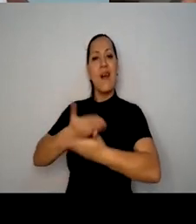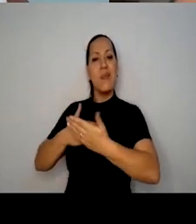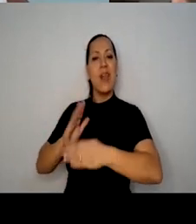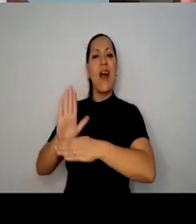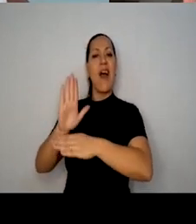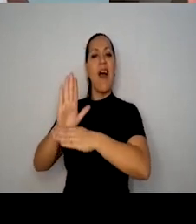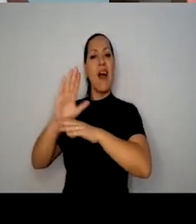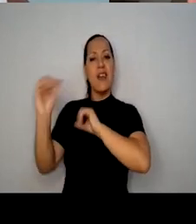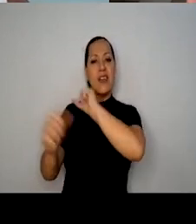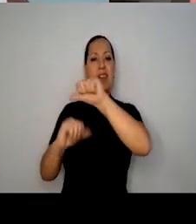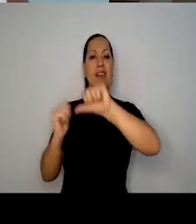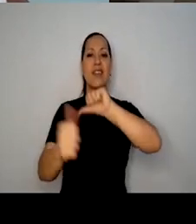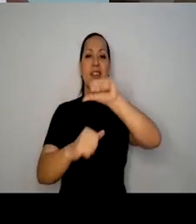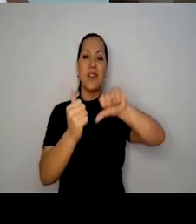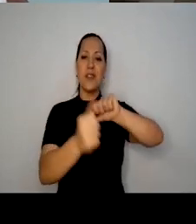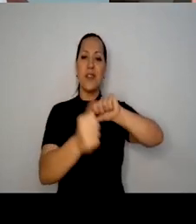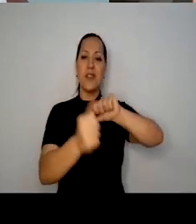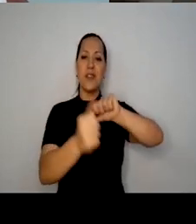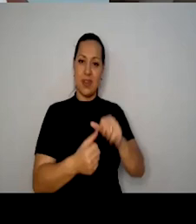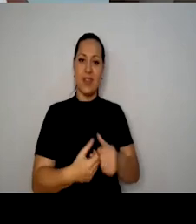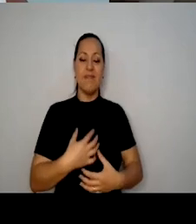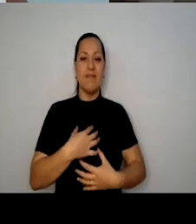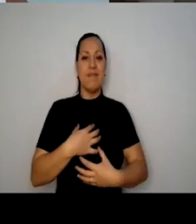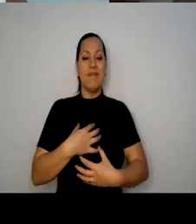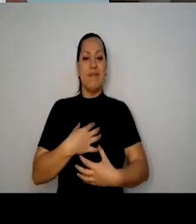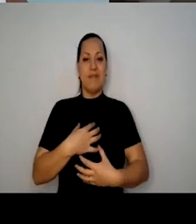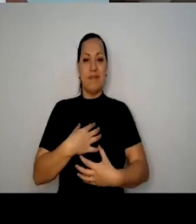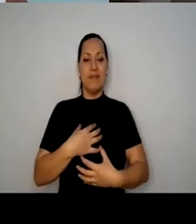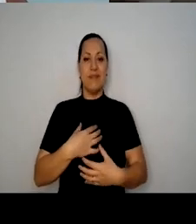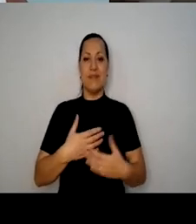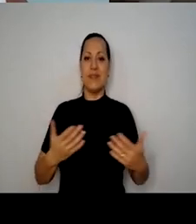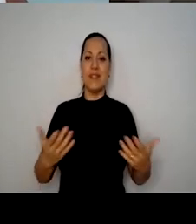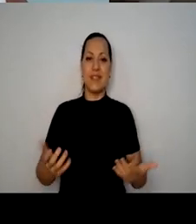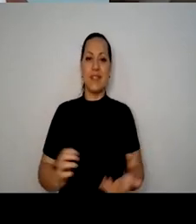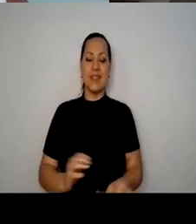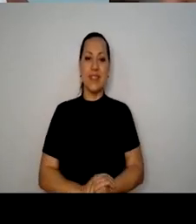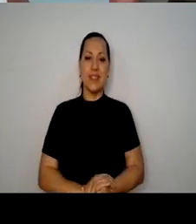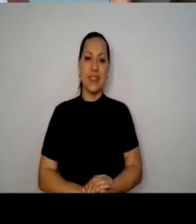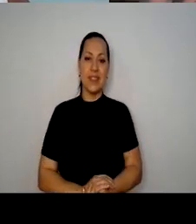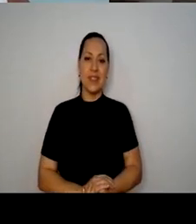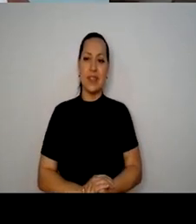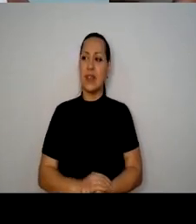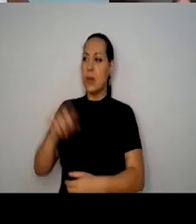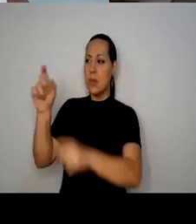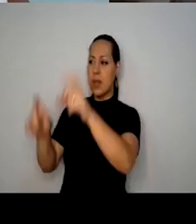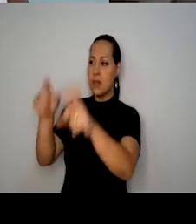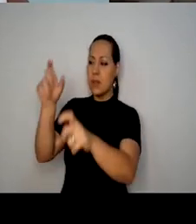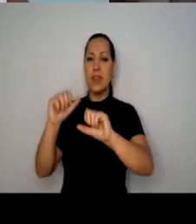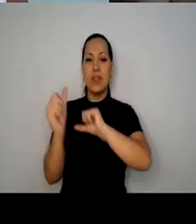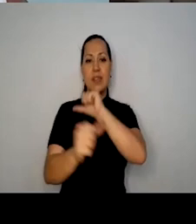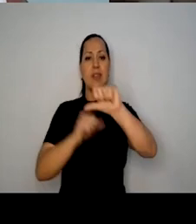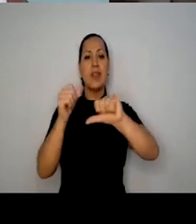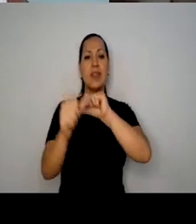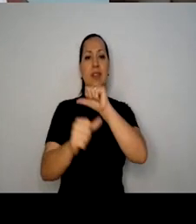transformar realidades, para transformar a realidade, para transformar vidas, para transformar encontros ali.